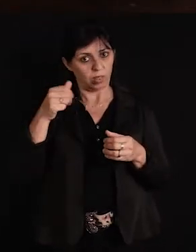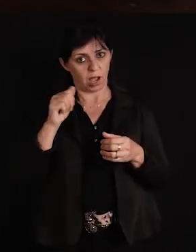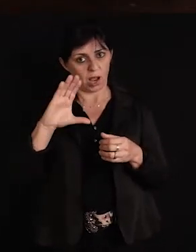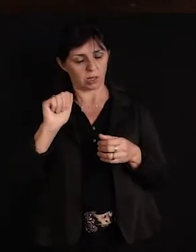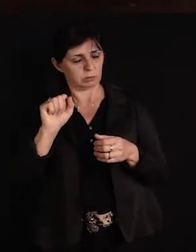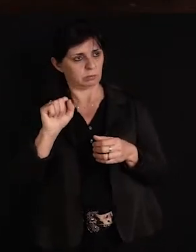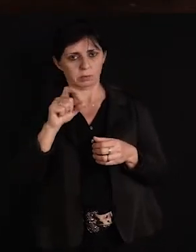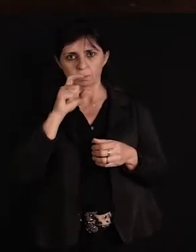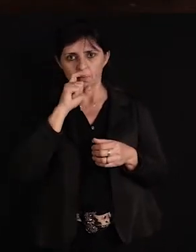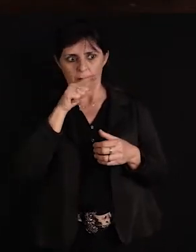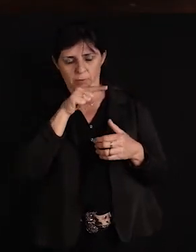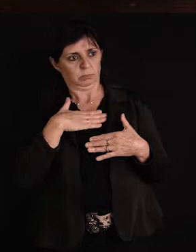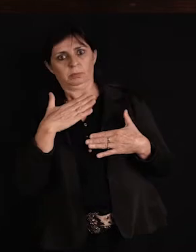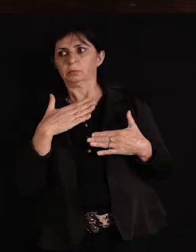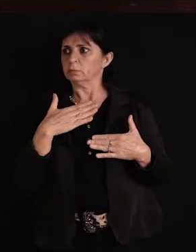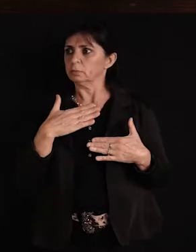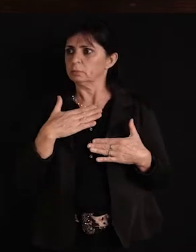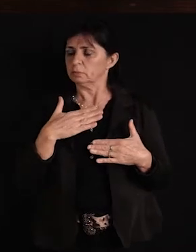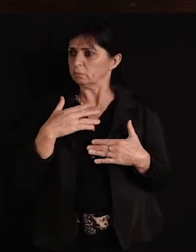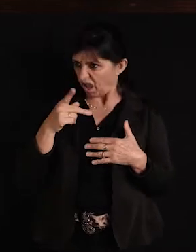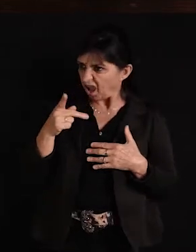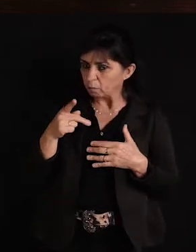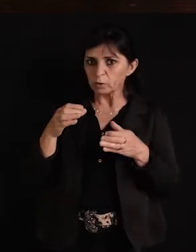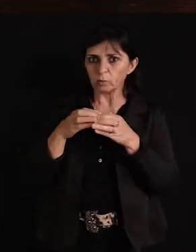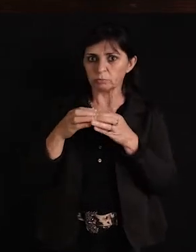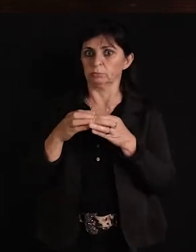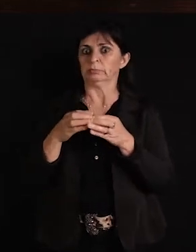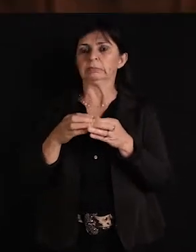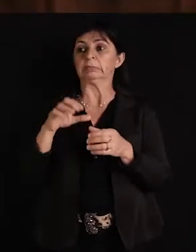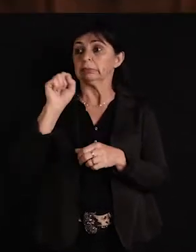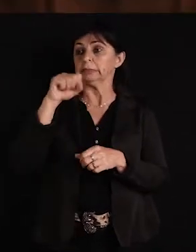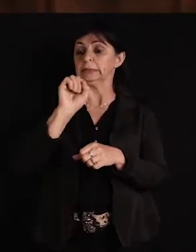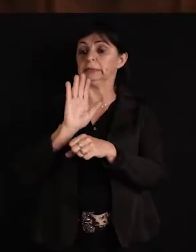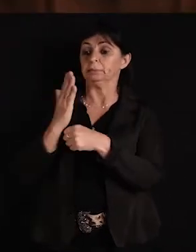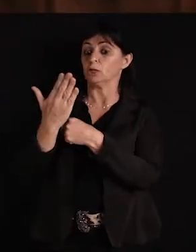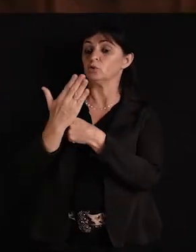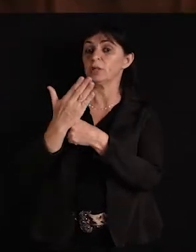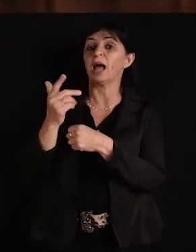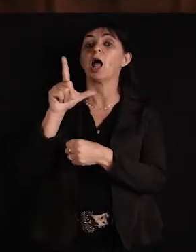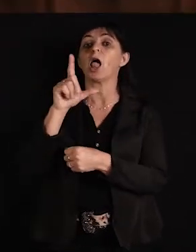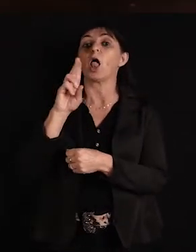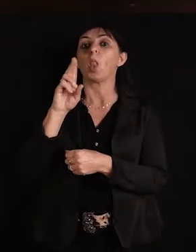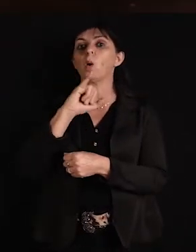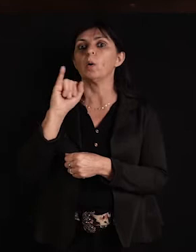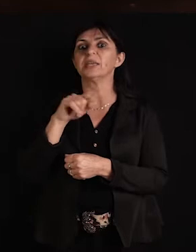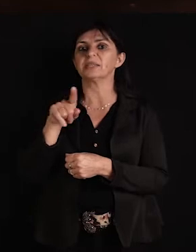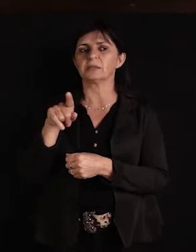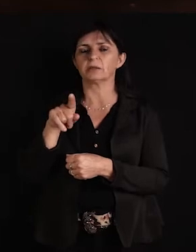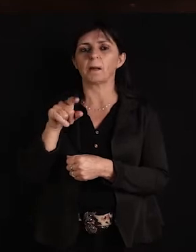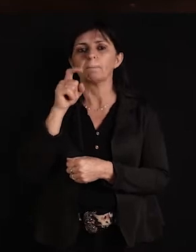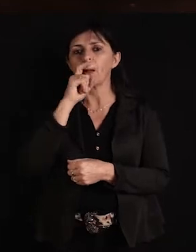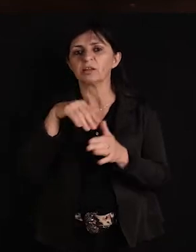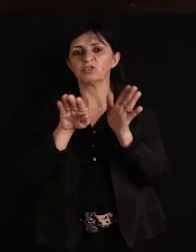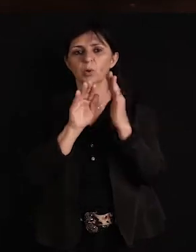Sim, o Luiz está com um probleminha de saúde, vai precisar de alguém para auxiliar ele. O meu pai chegou, não me contou, contou só para a minha